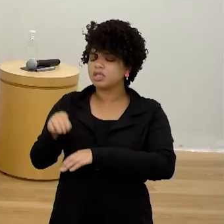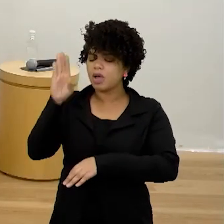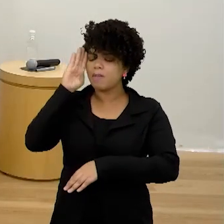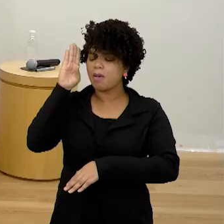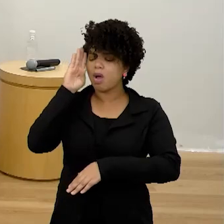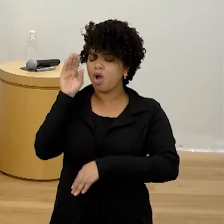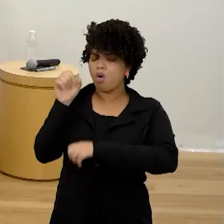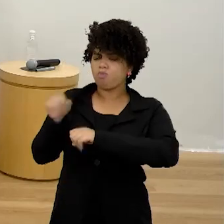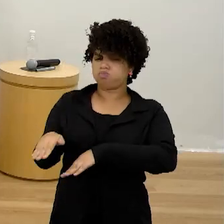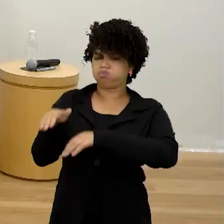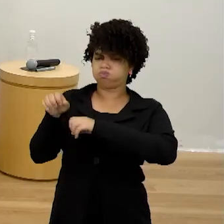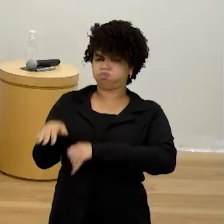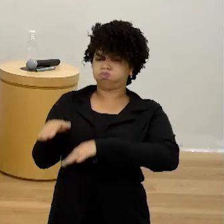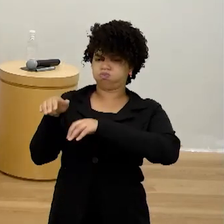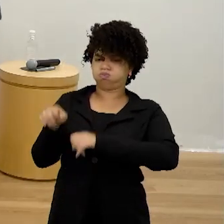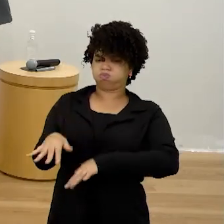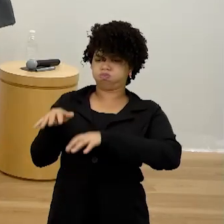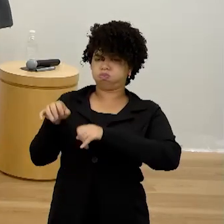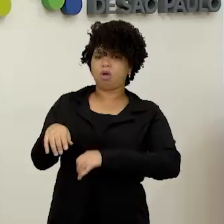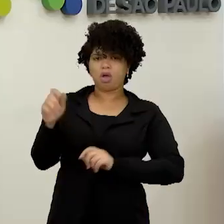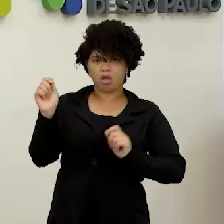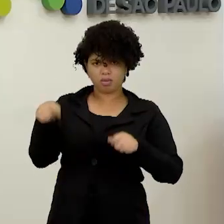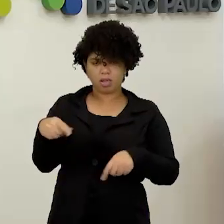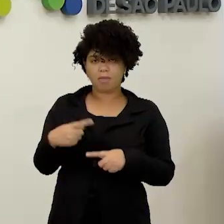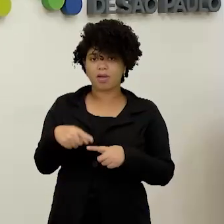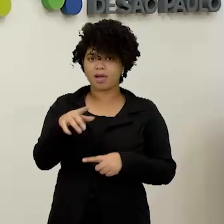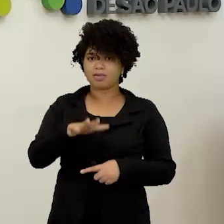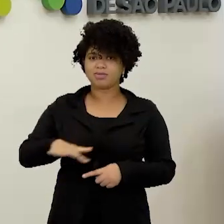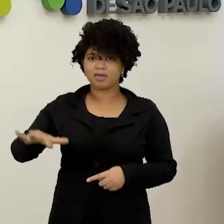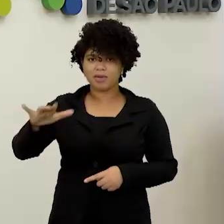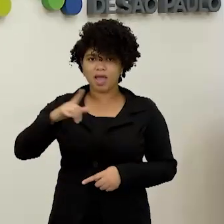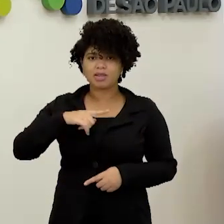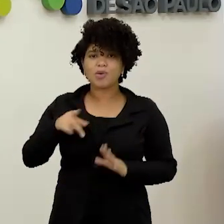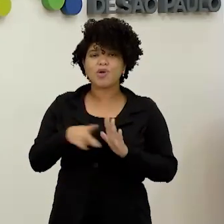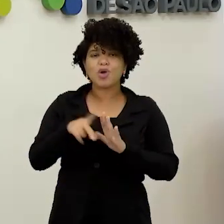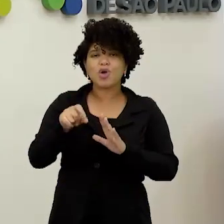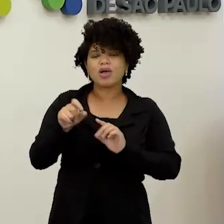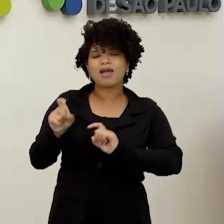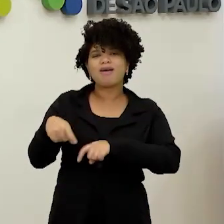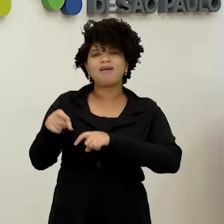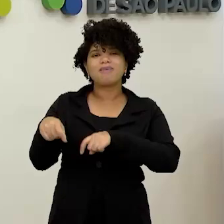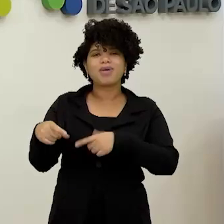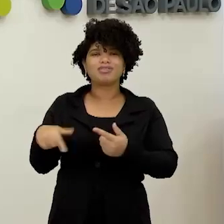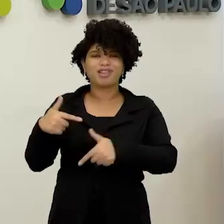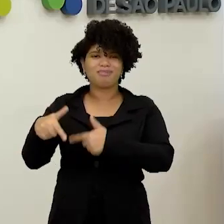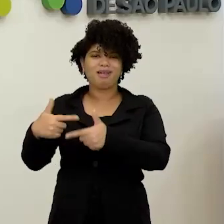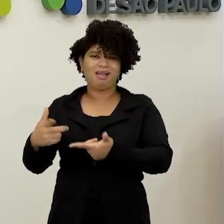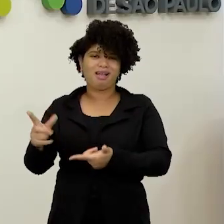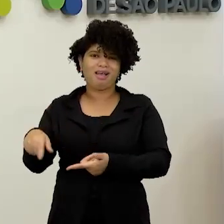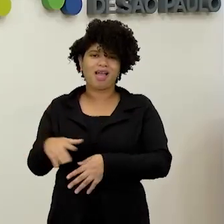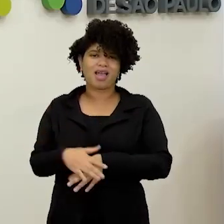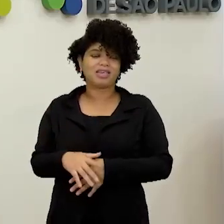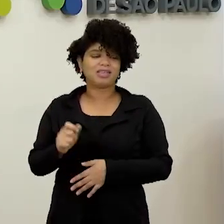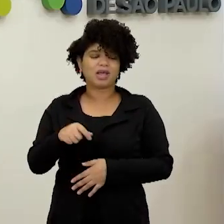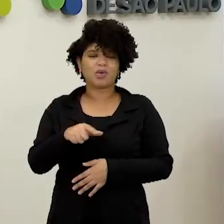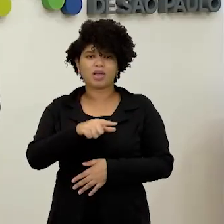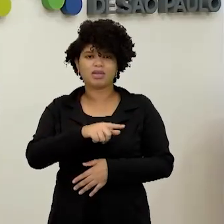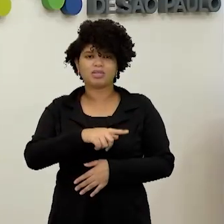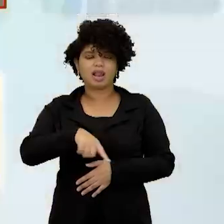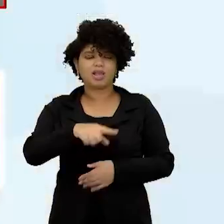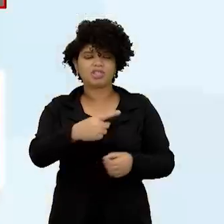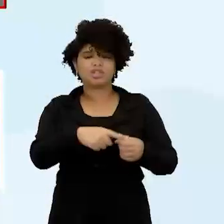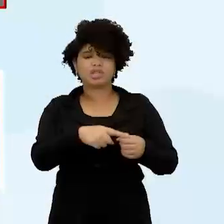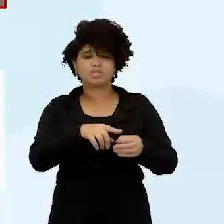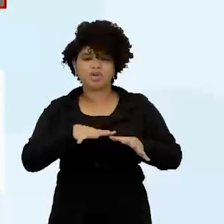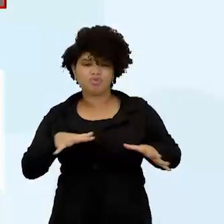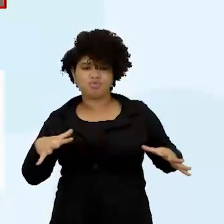é um país de camponeses, cerca as cidades e toma o poder a partir disso. Olha lá, voltando